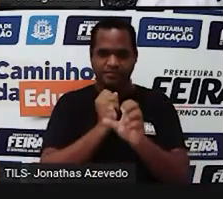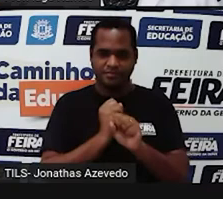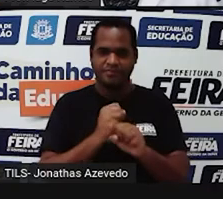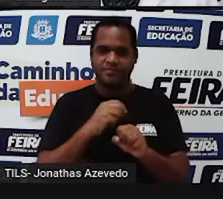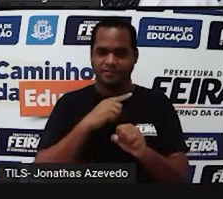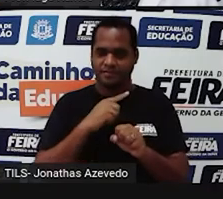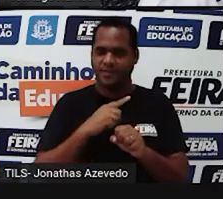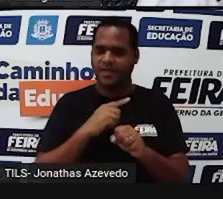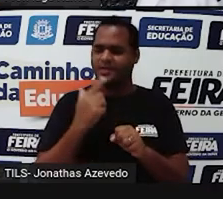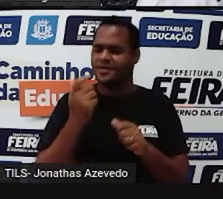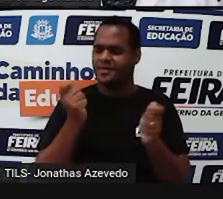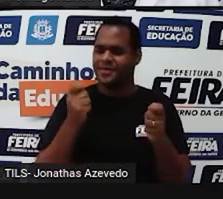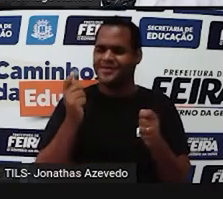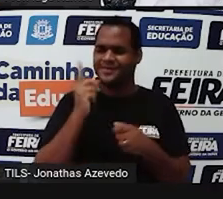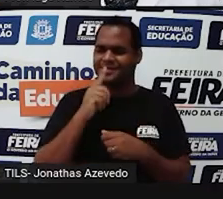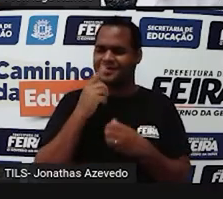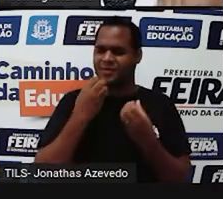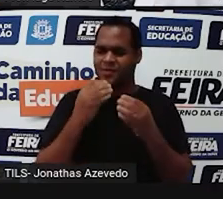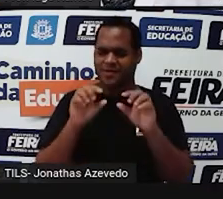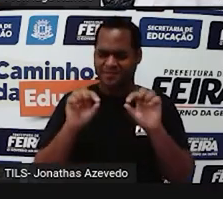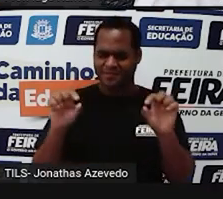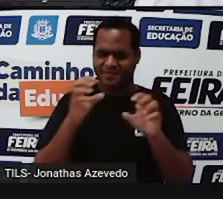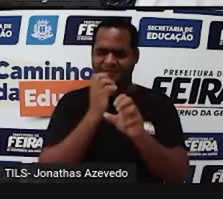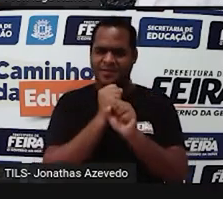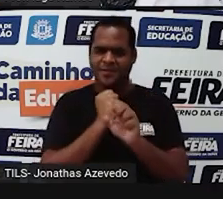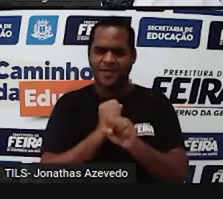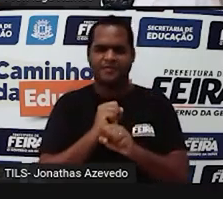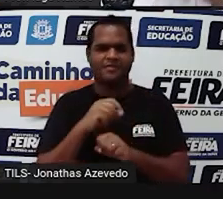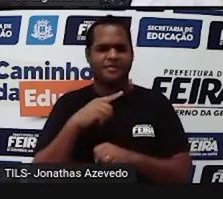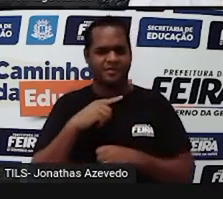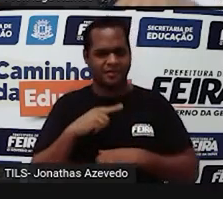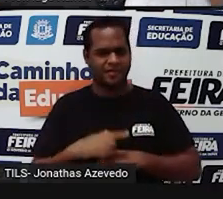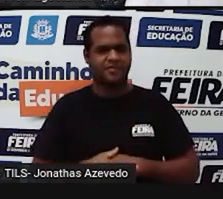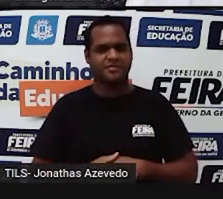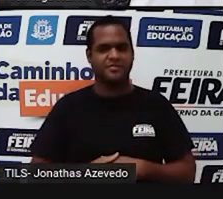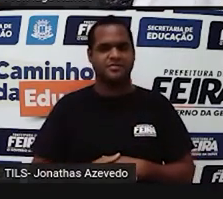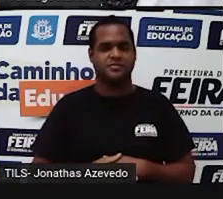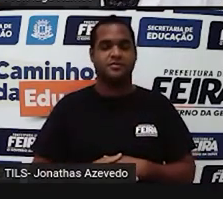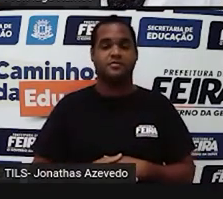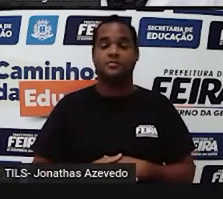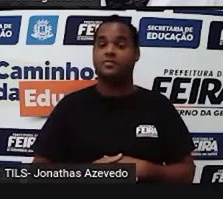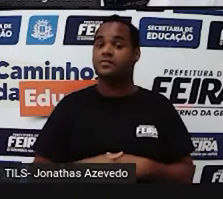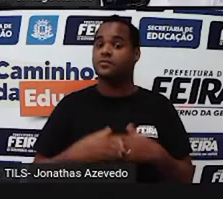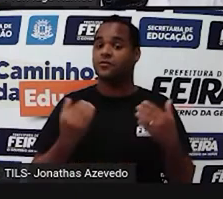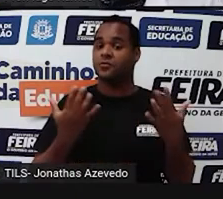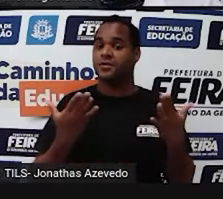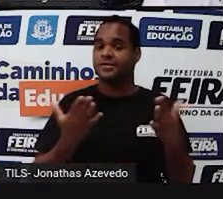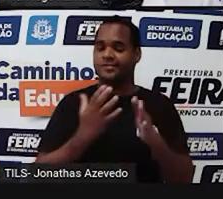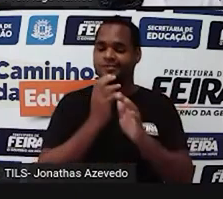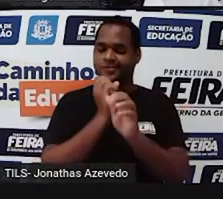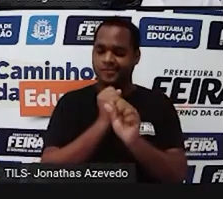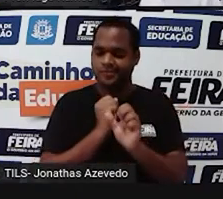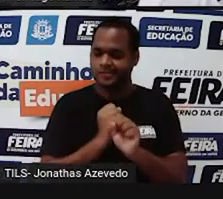Olha que bacana. Qual é hoje o nosso instrumento de cálculo?